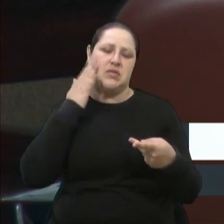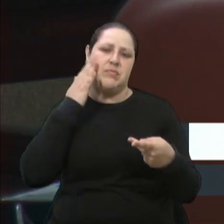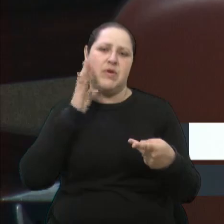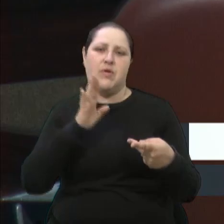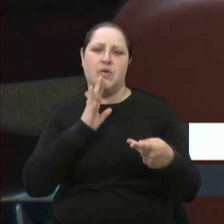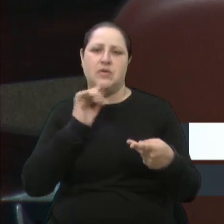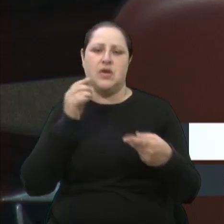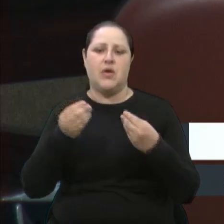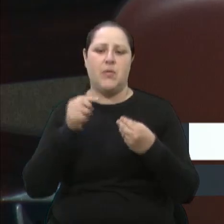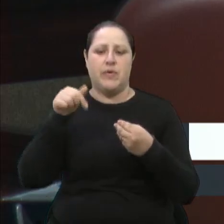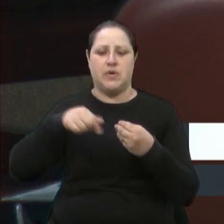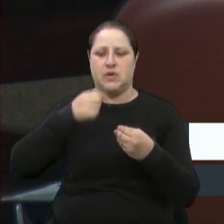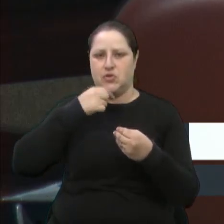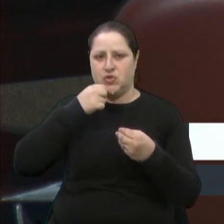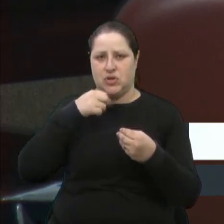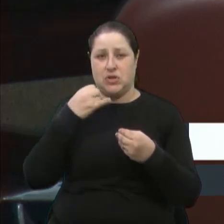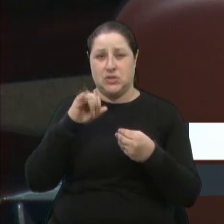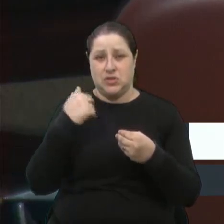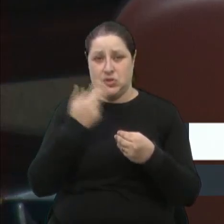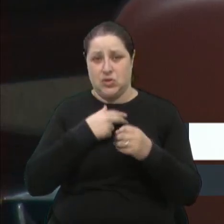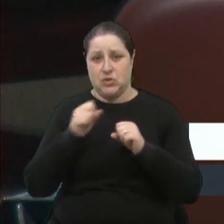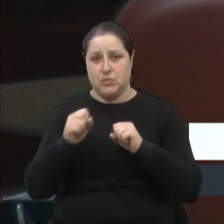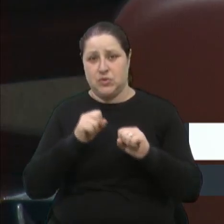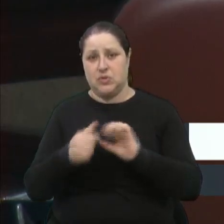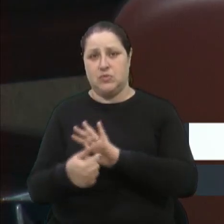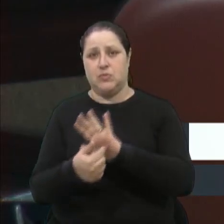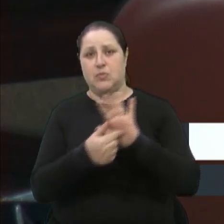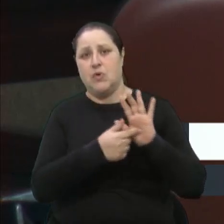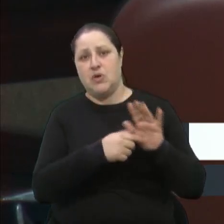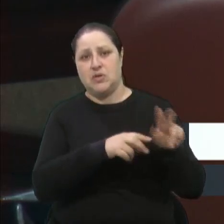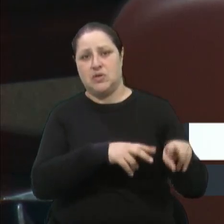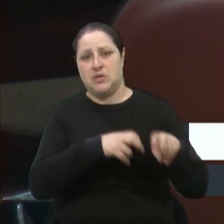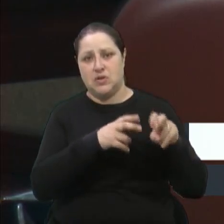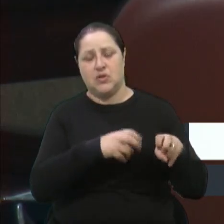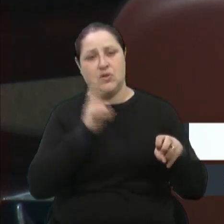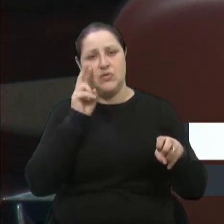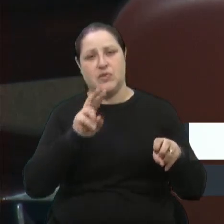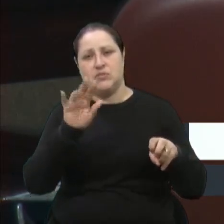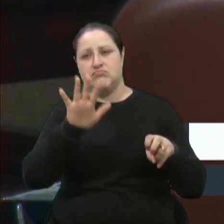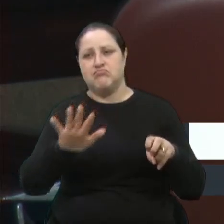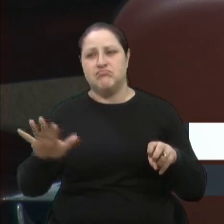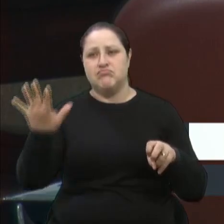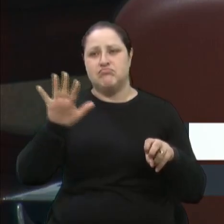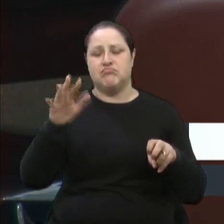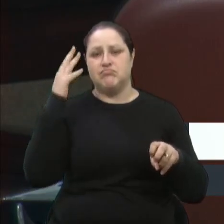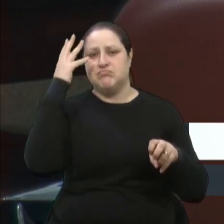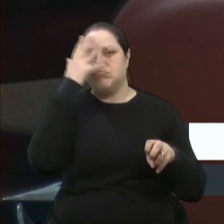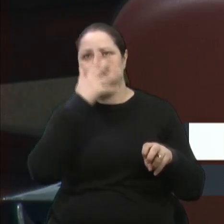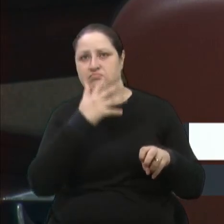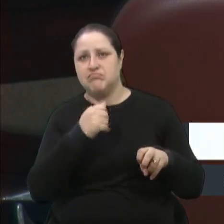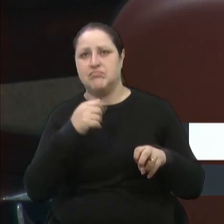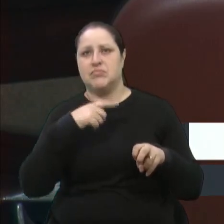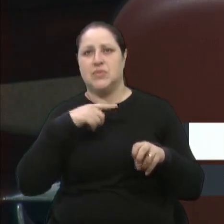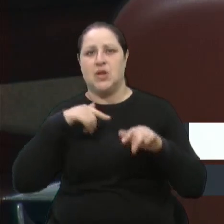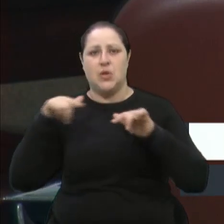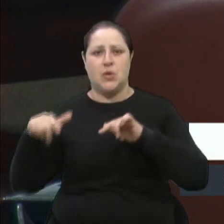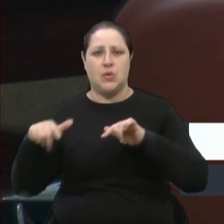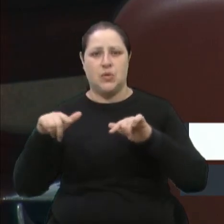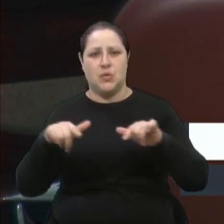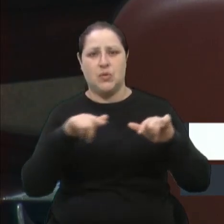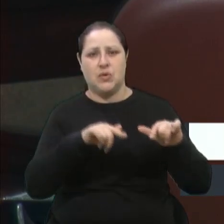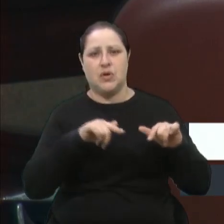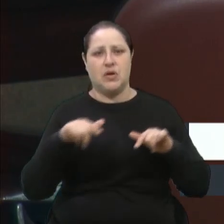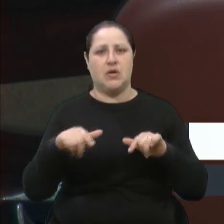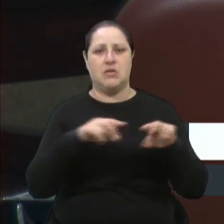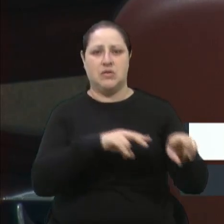o nosso interior, divulgar, olha, paisagens lindíssimas, aí do nosso interior, o Memorial Bertucci, tem lá o Palanquinhos, todo o nosso interior